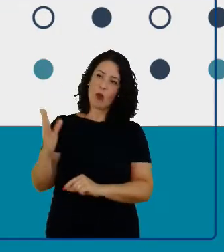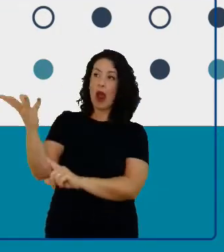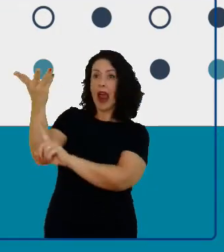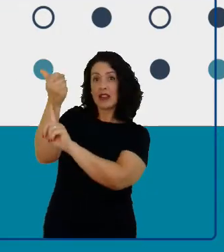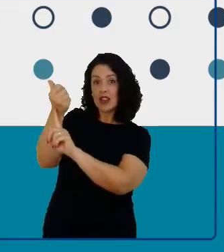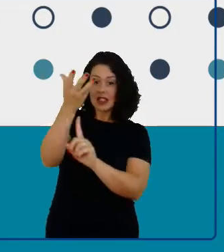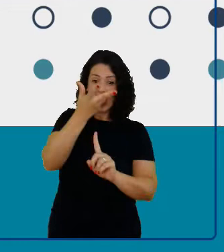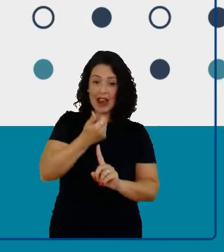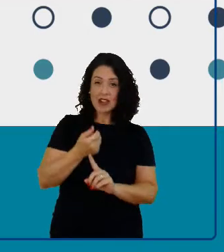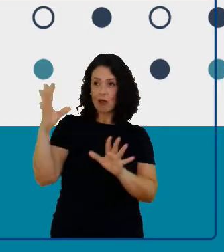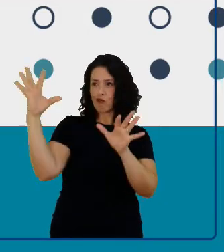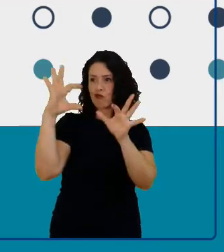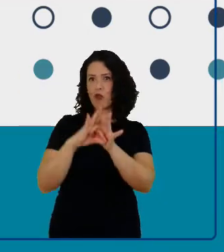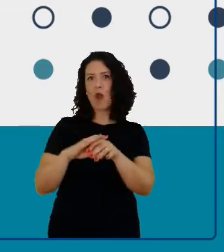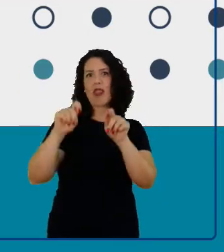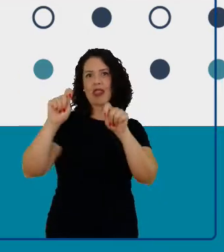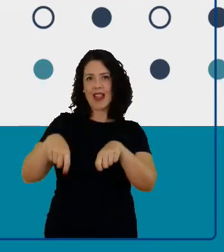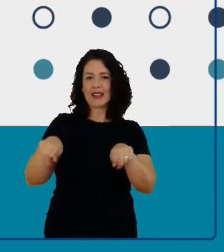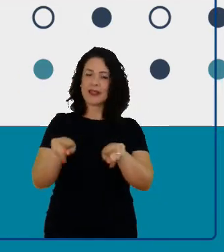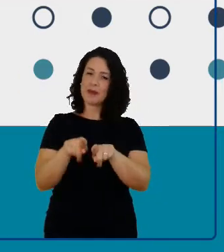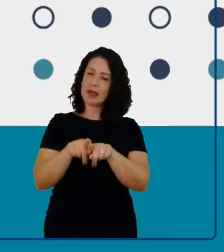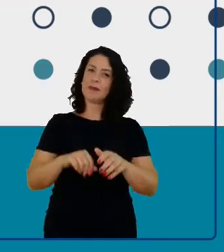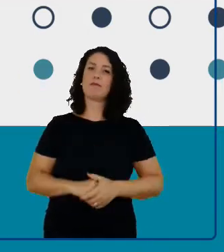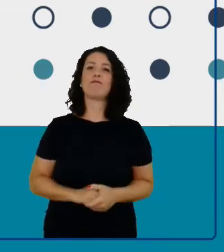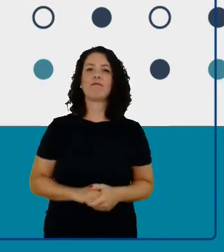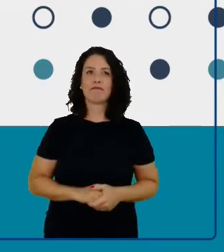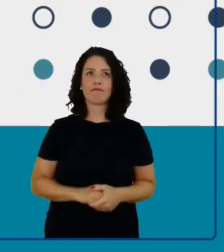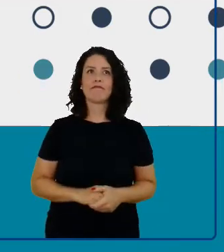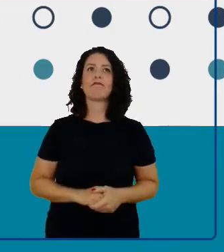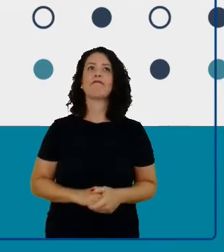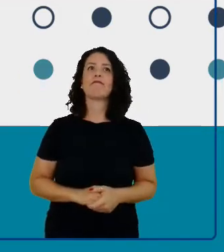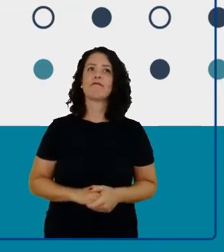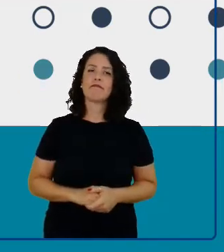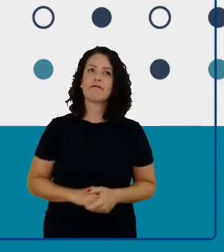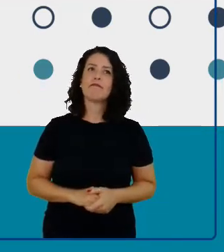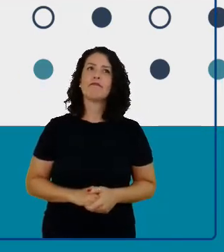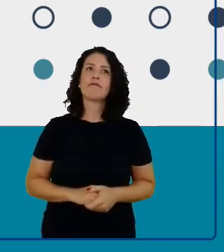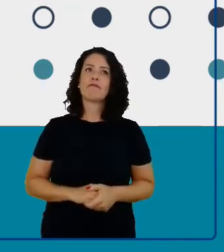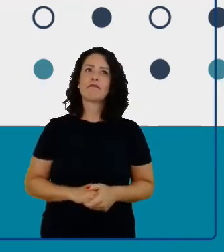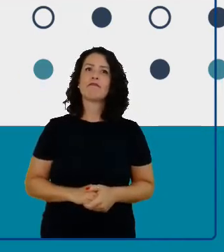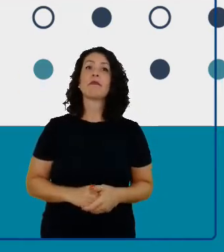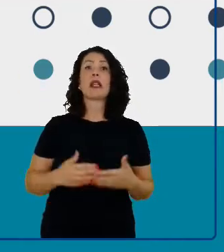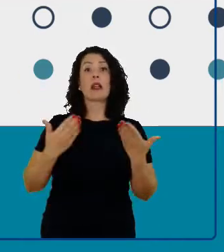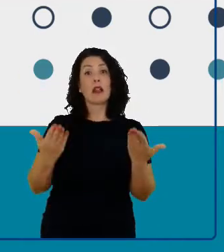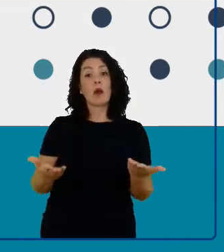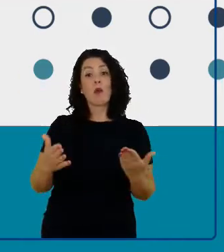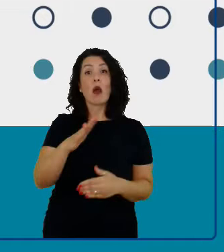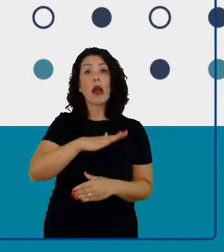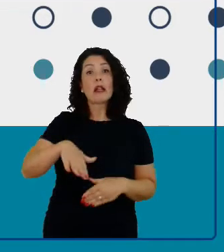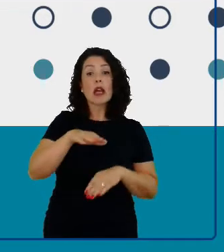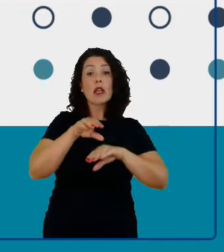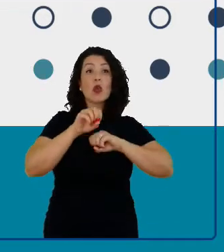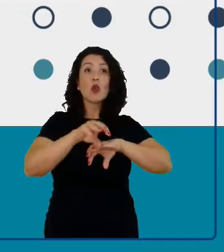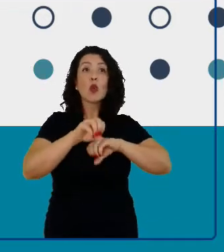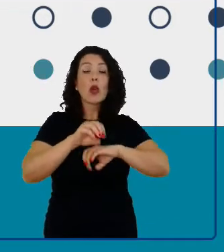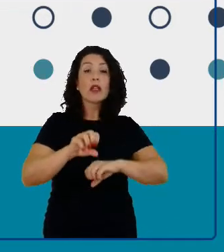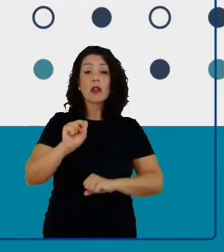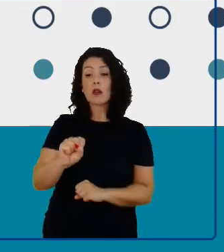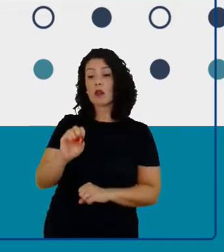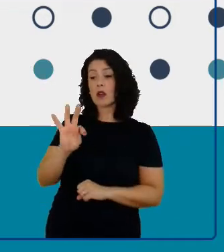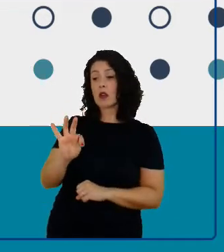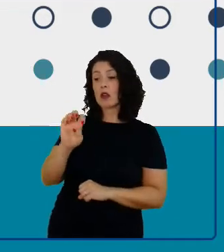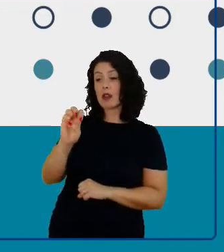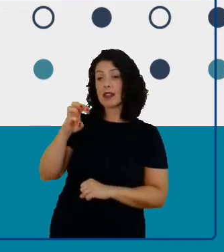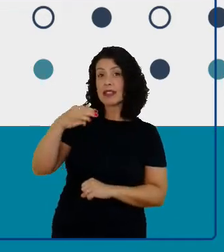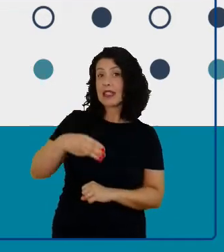também. Mas sobre educação, STEM Learning. Por que STEM? STEM é muito importante